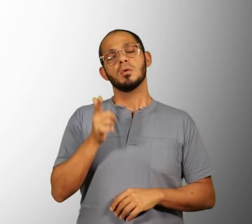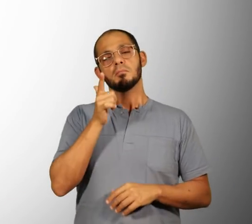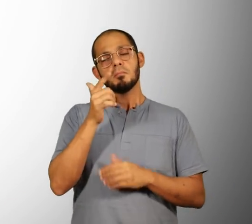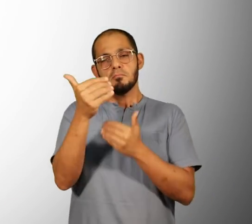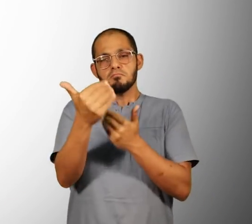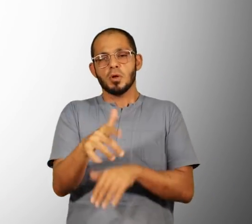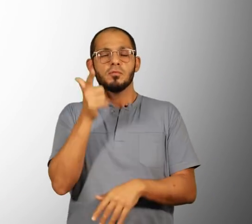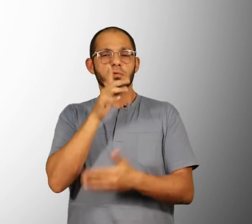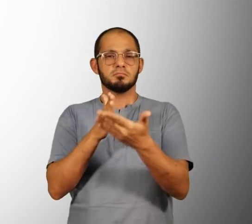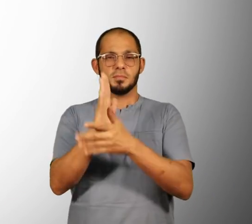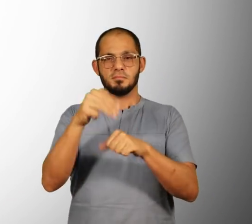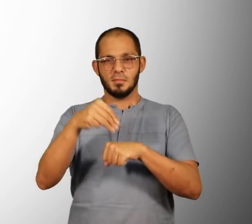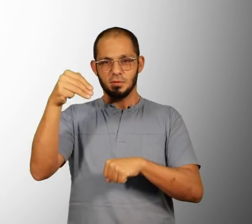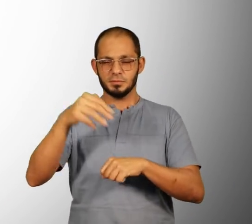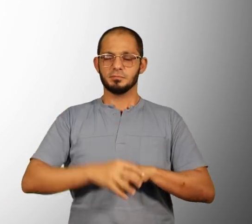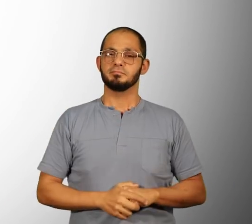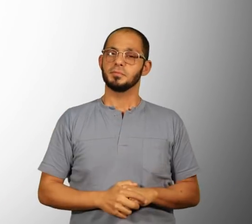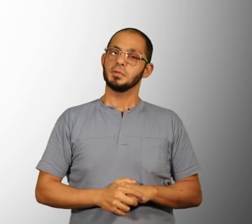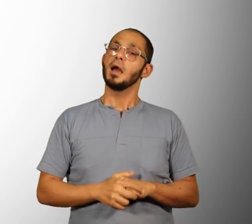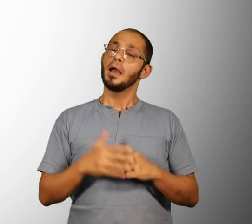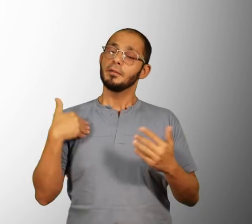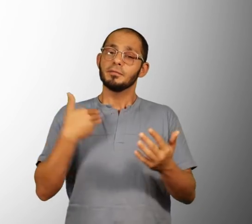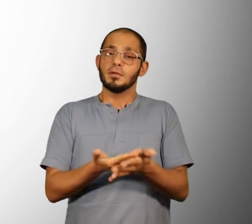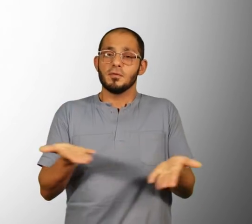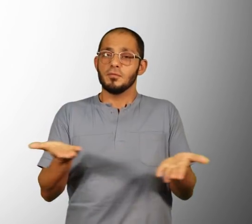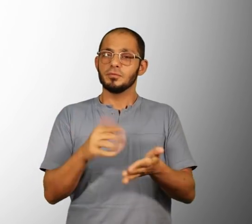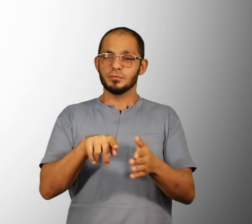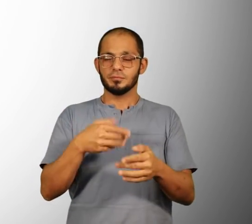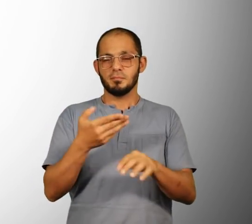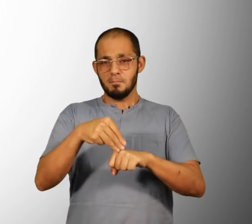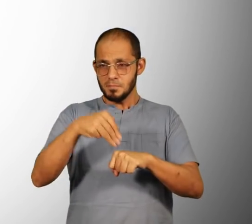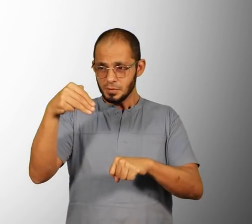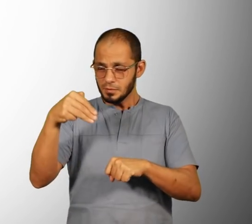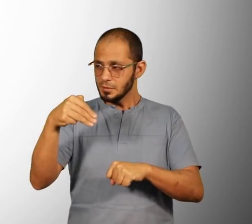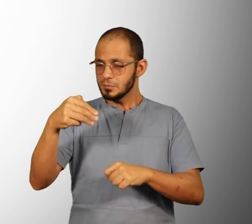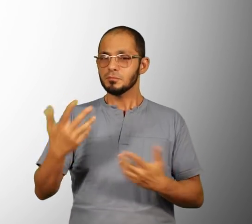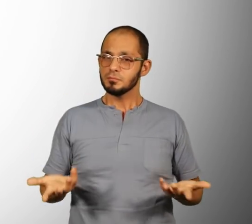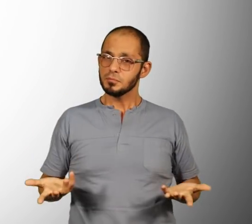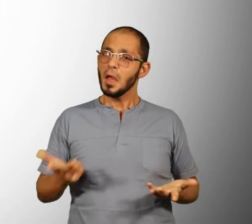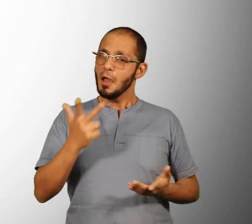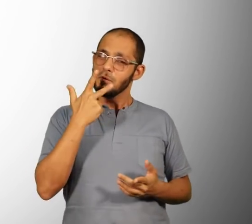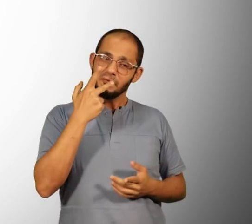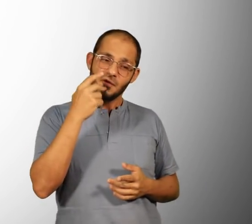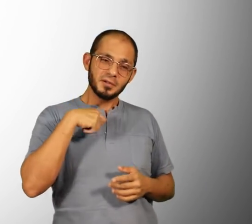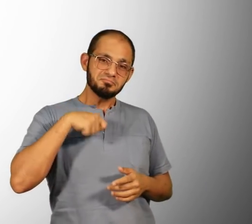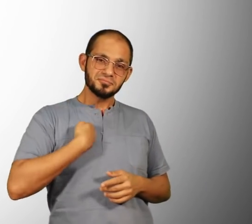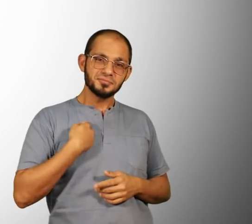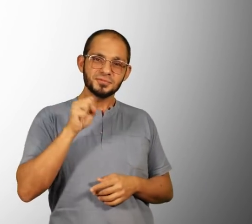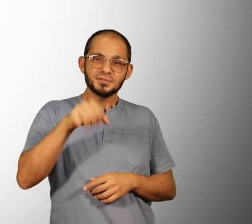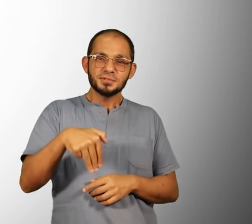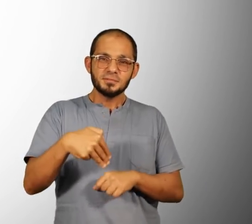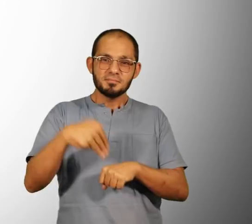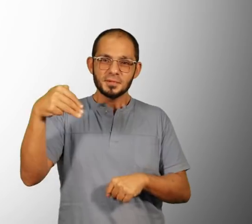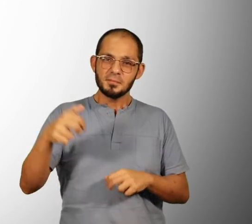E aí eu fiz a prova e passei. Passei, cinto-aí, de paraquedas até hoje. Falei, você tá no mestrado? Falei assim, eles falam que eu tô, né?